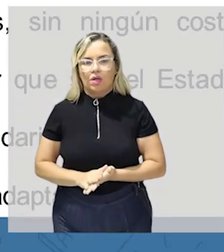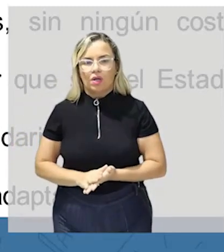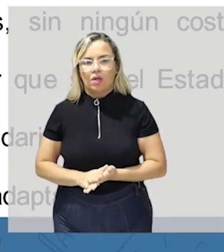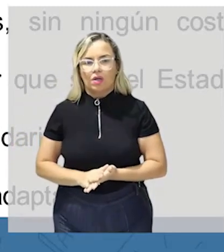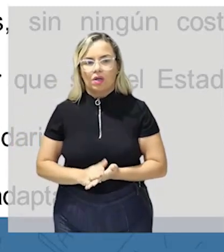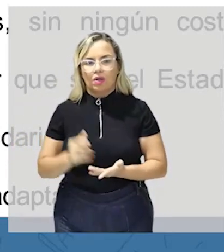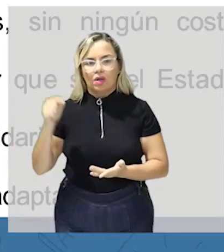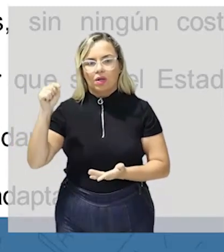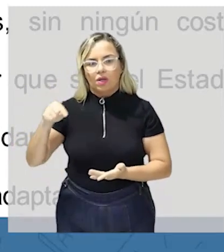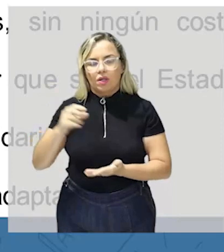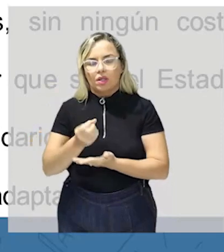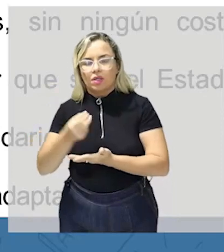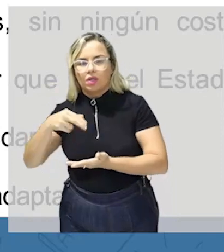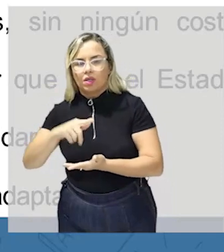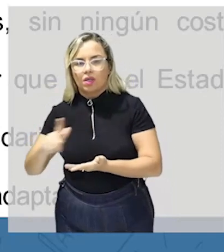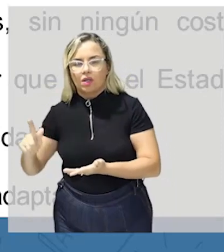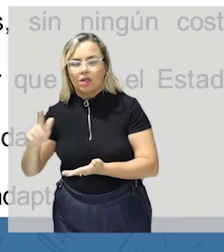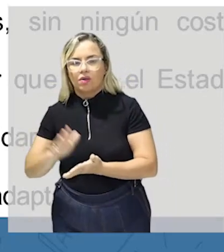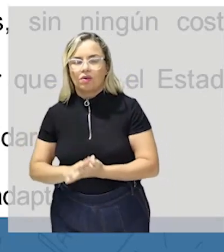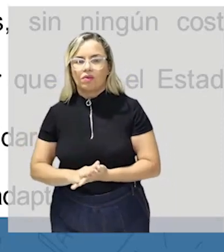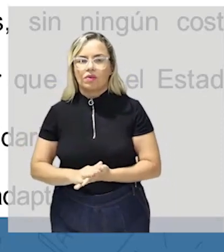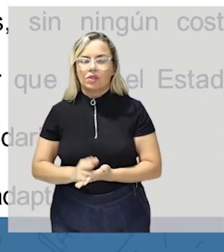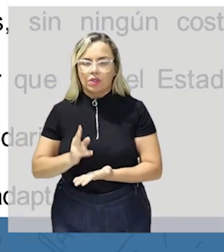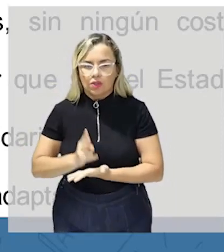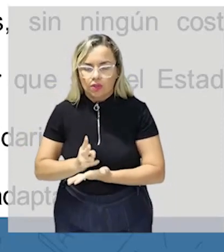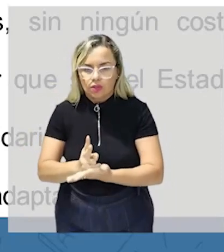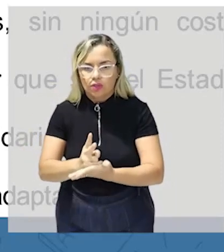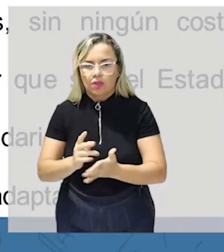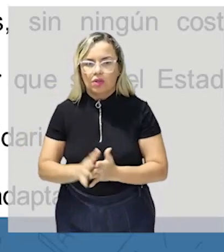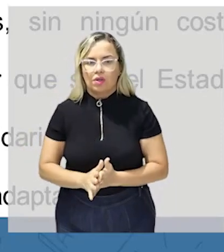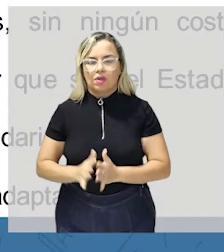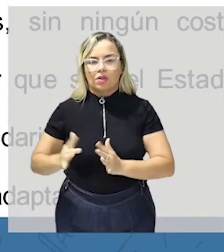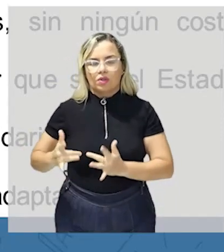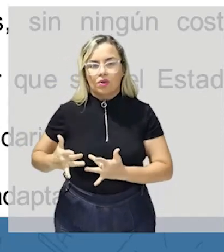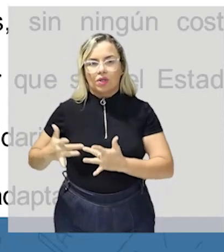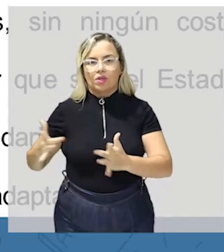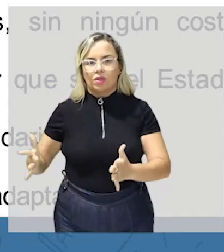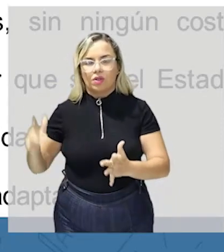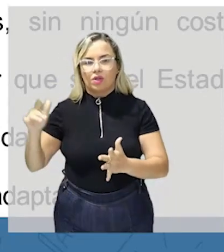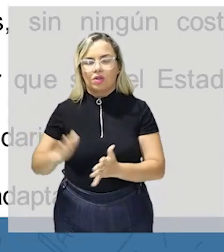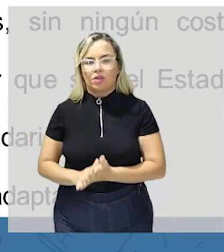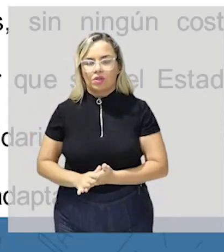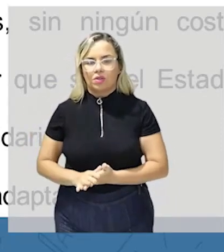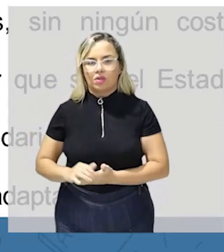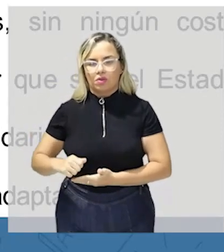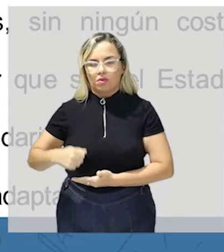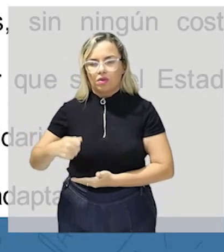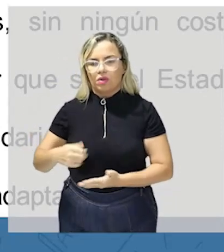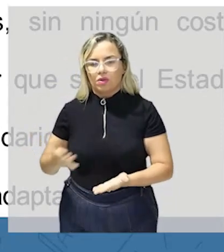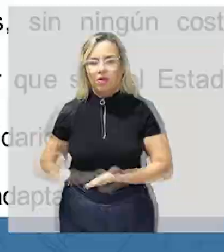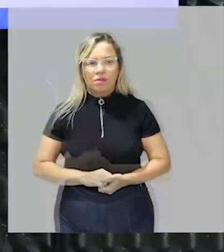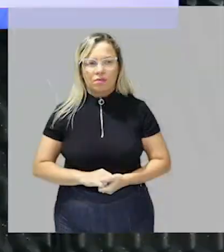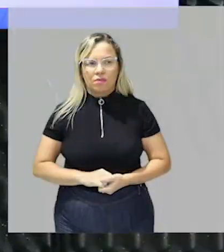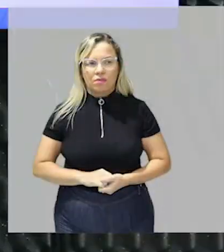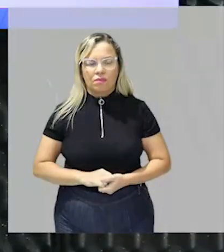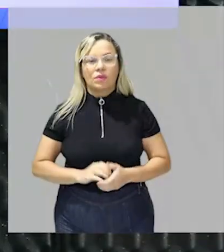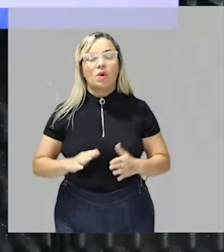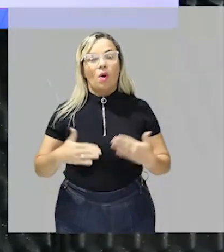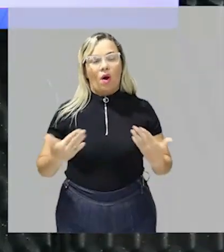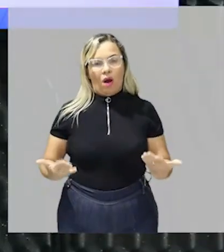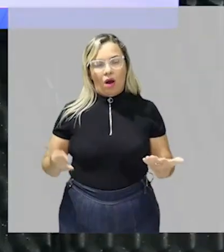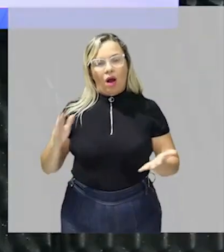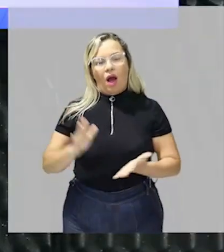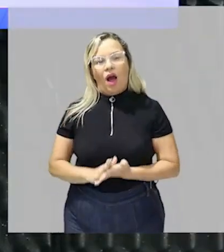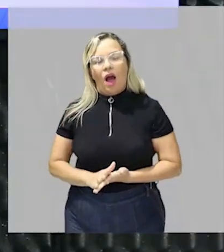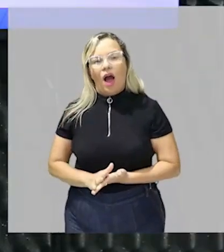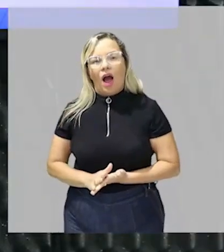tornar um contribuinte solidário ativo certo então é disso que fala o texto vamos ver a questão bem vamos